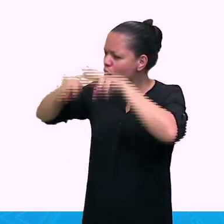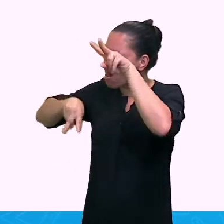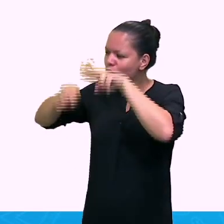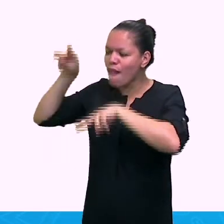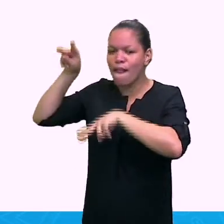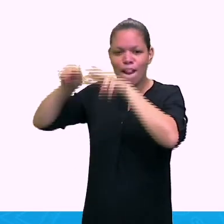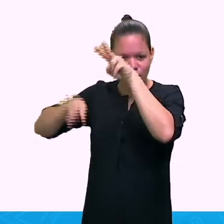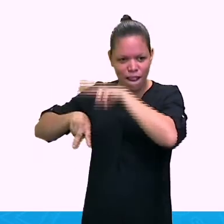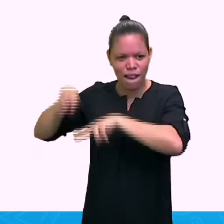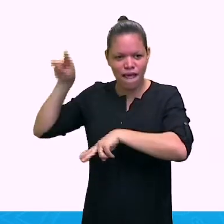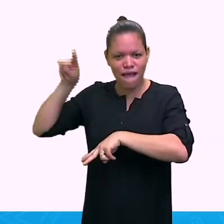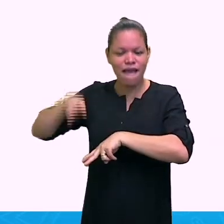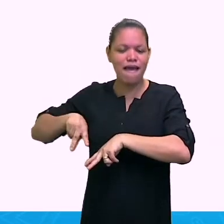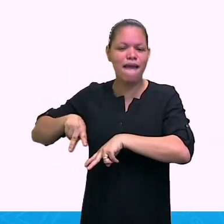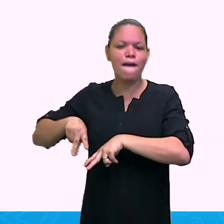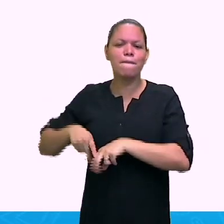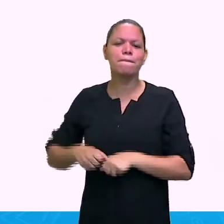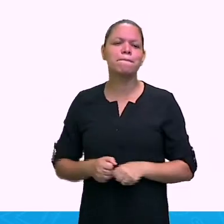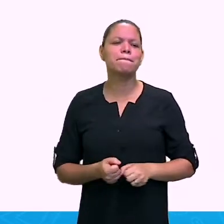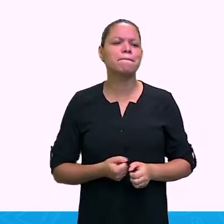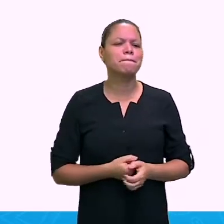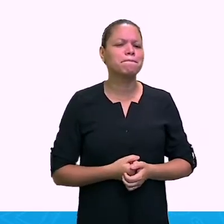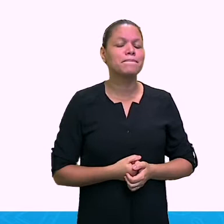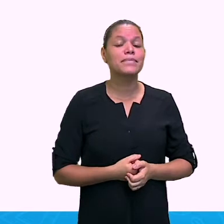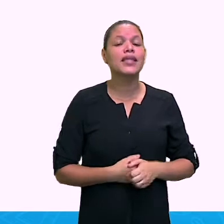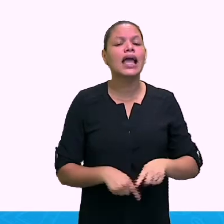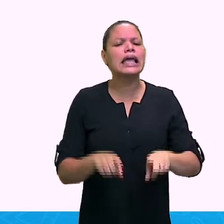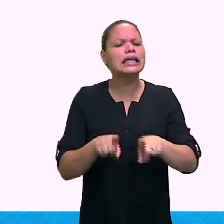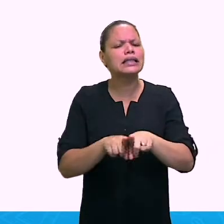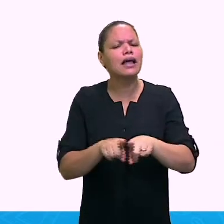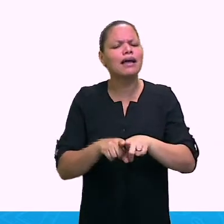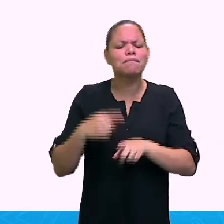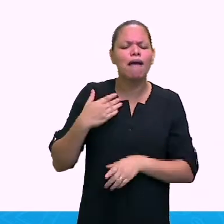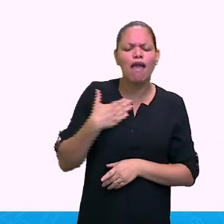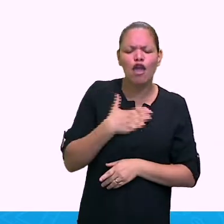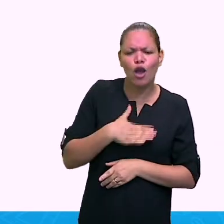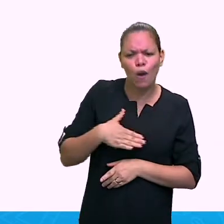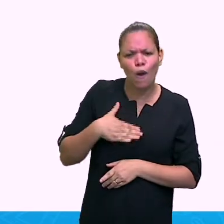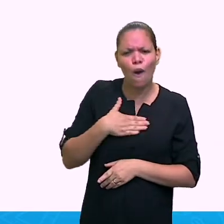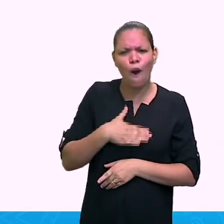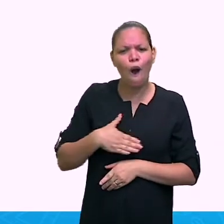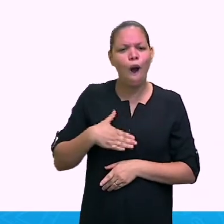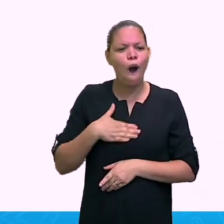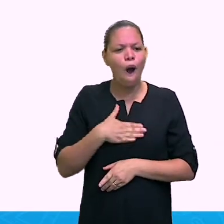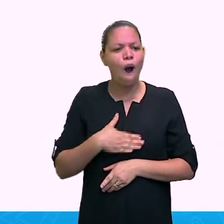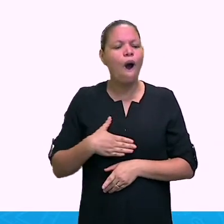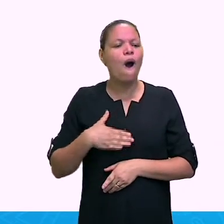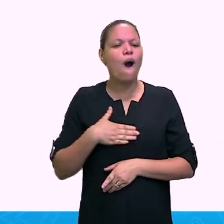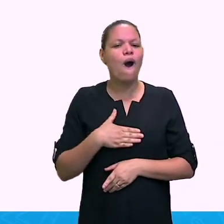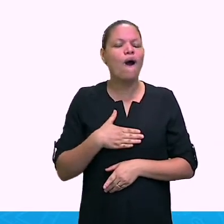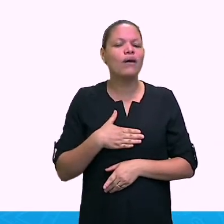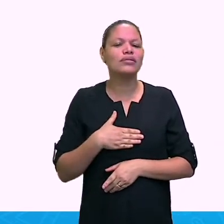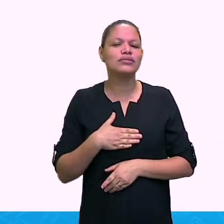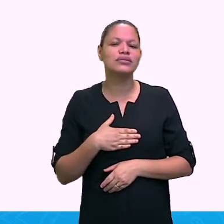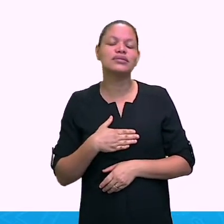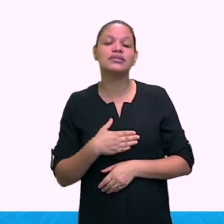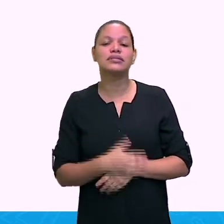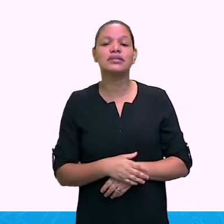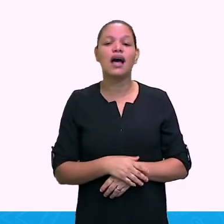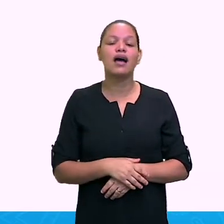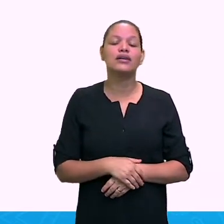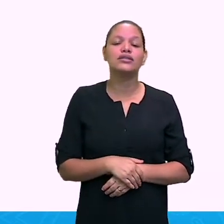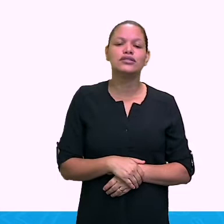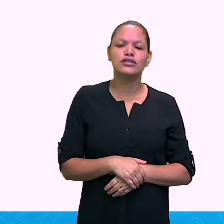playing. Né? E jogar. Esse aqui é o futebol americano. Playing soccer.